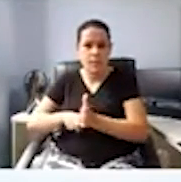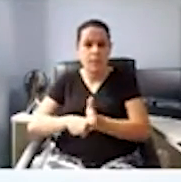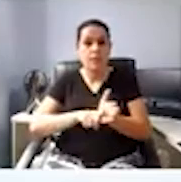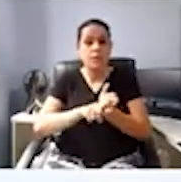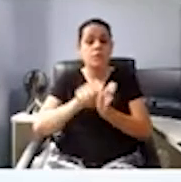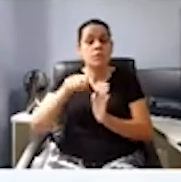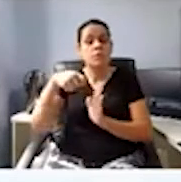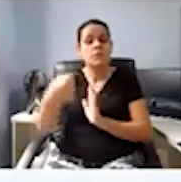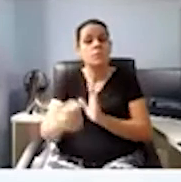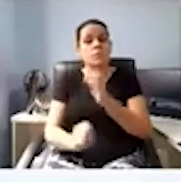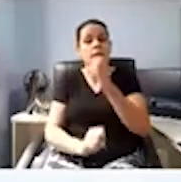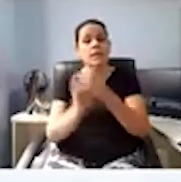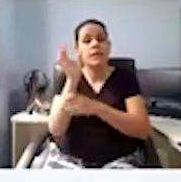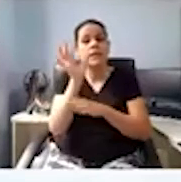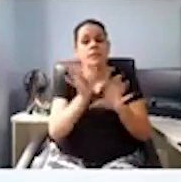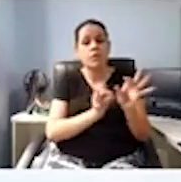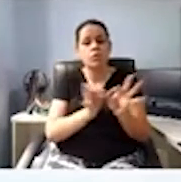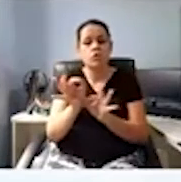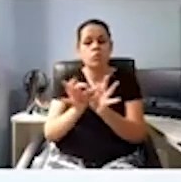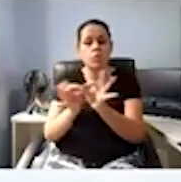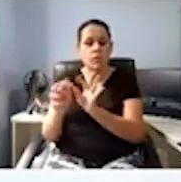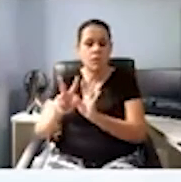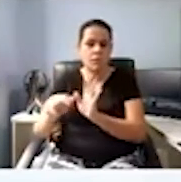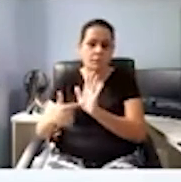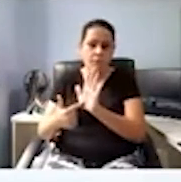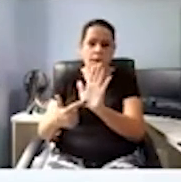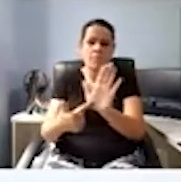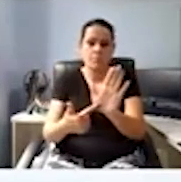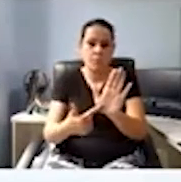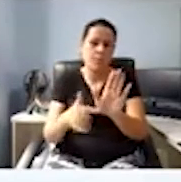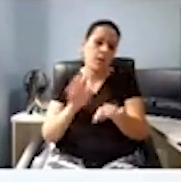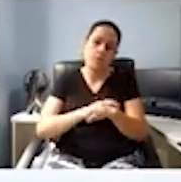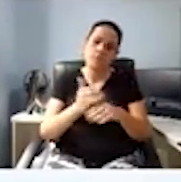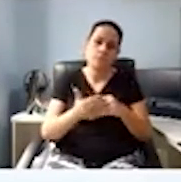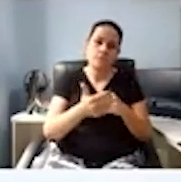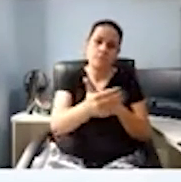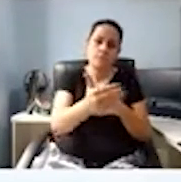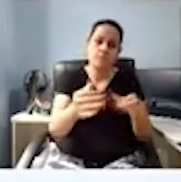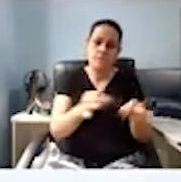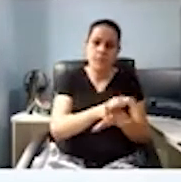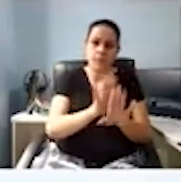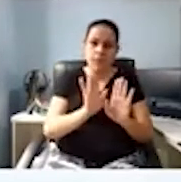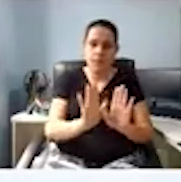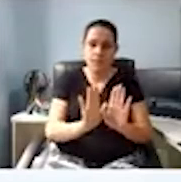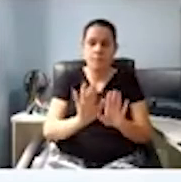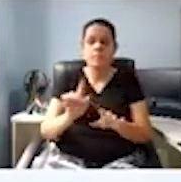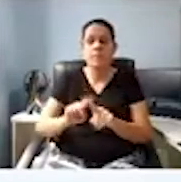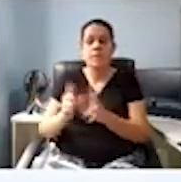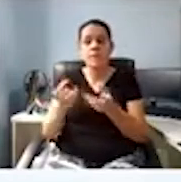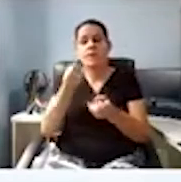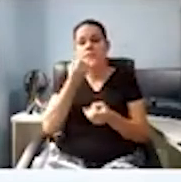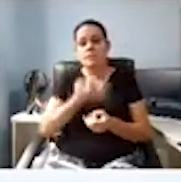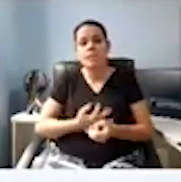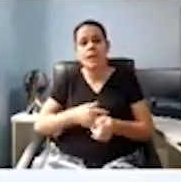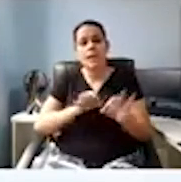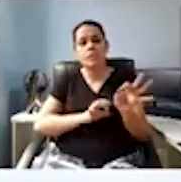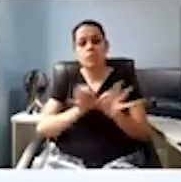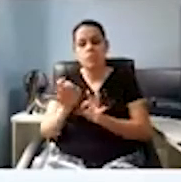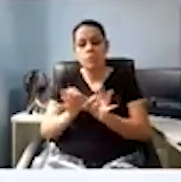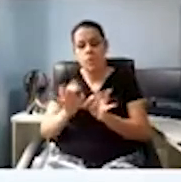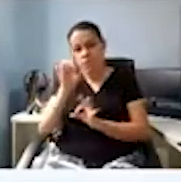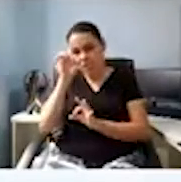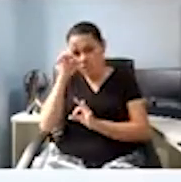projeto que deve ser apresentado assim que ele estiver pronto. Eu queria que você falasse sobre